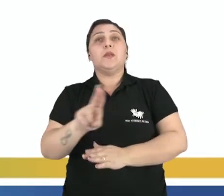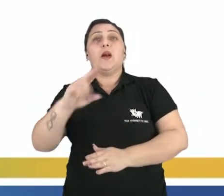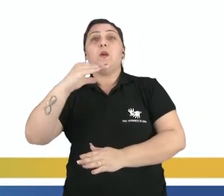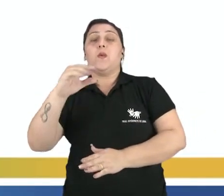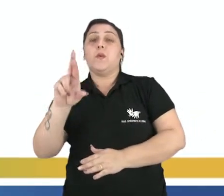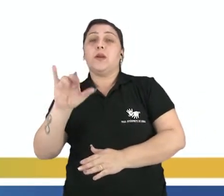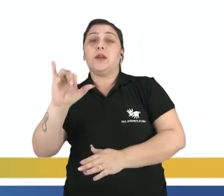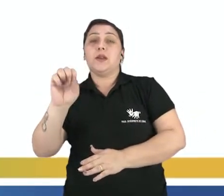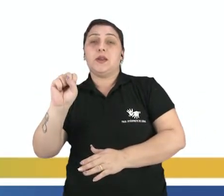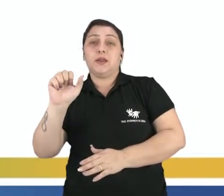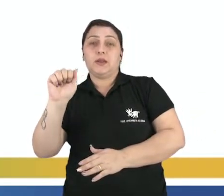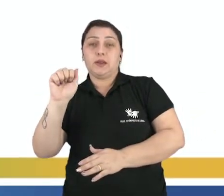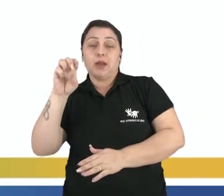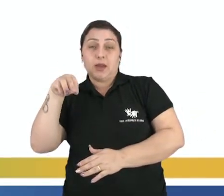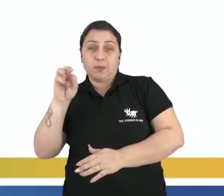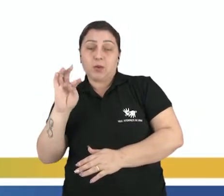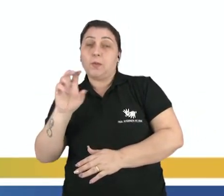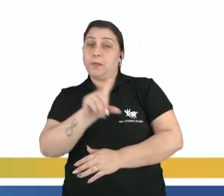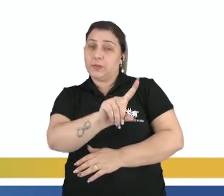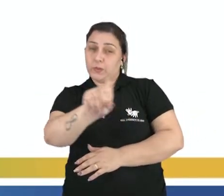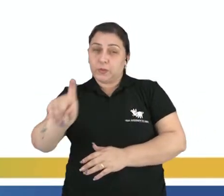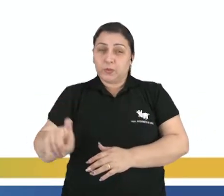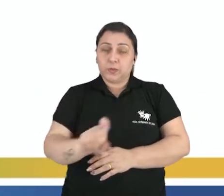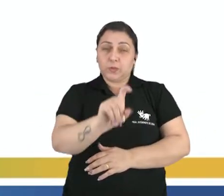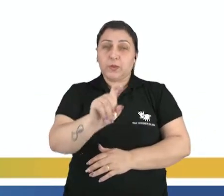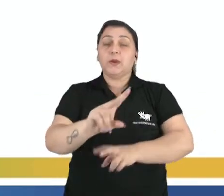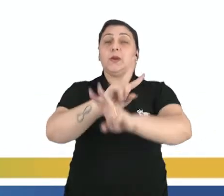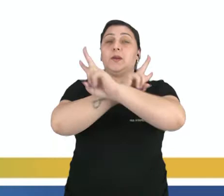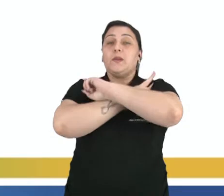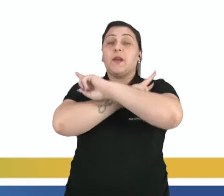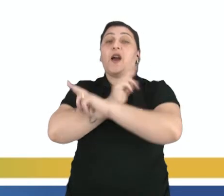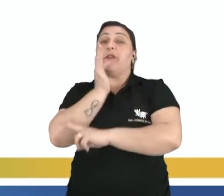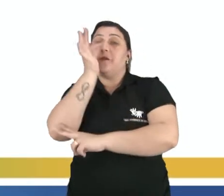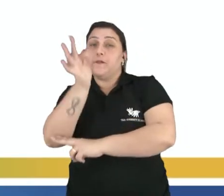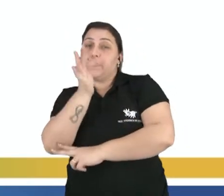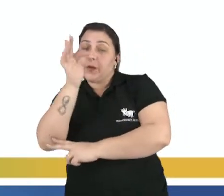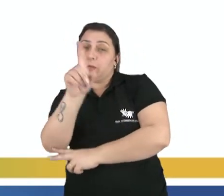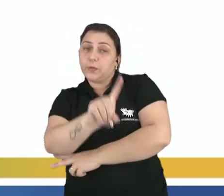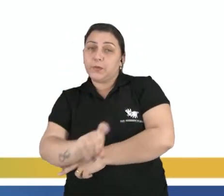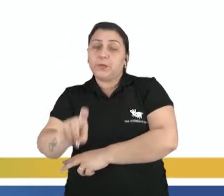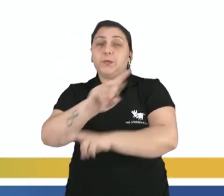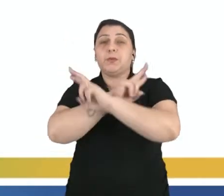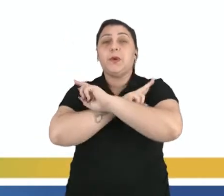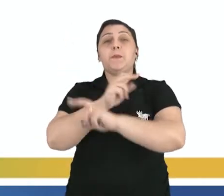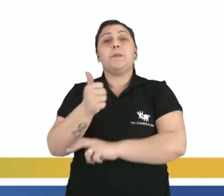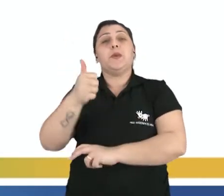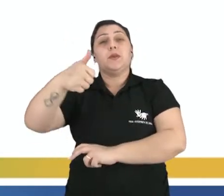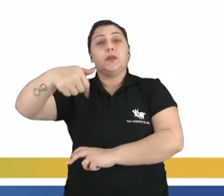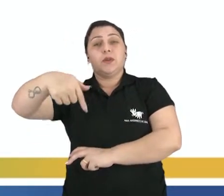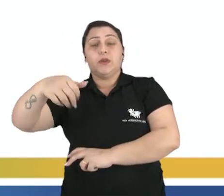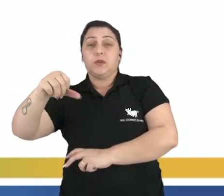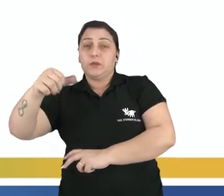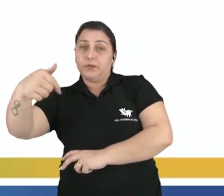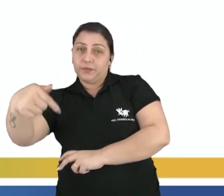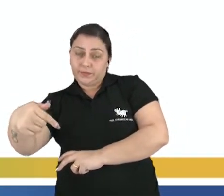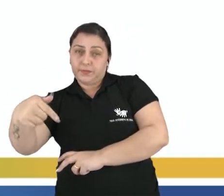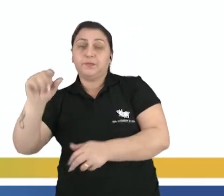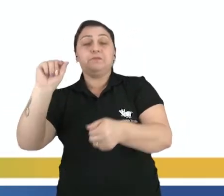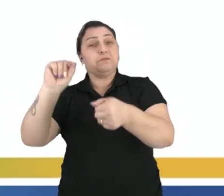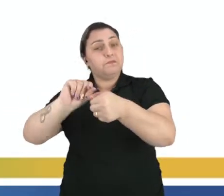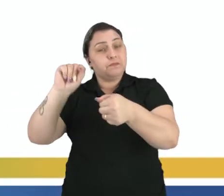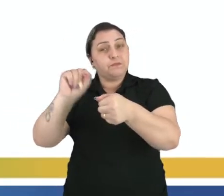como inseticida. Então eles começaram a usar a flor do crisântemo como inseticida. Em 1797 foi